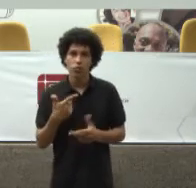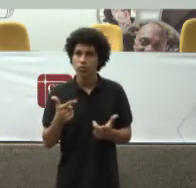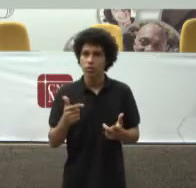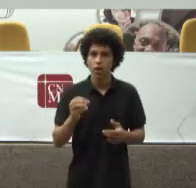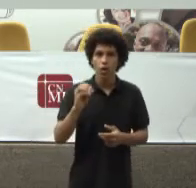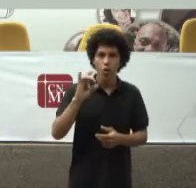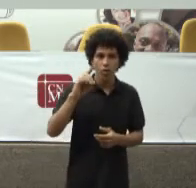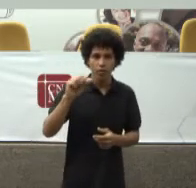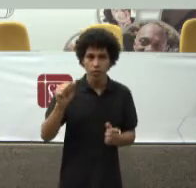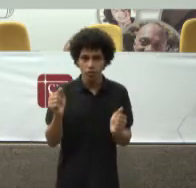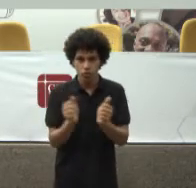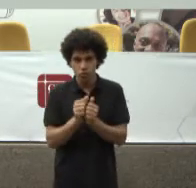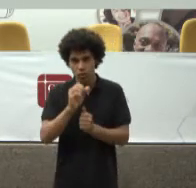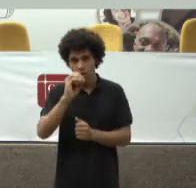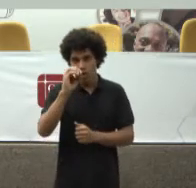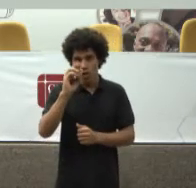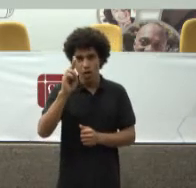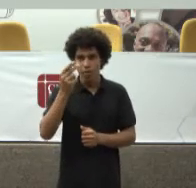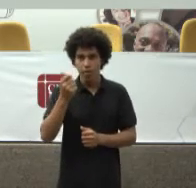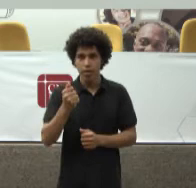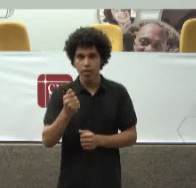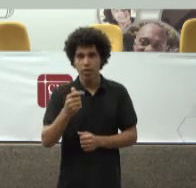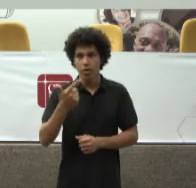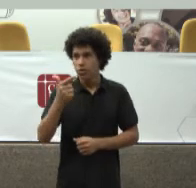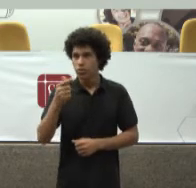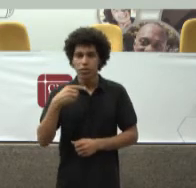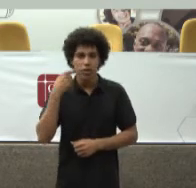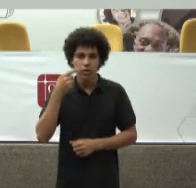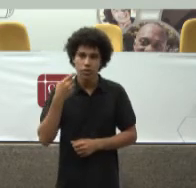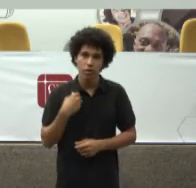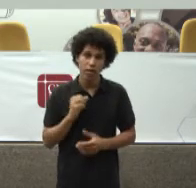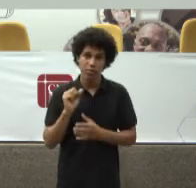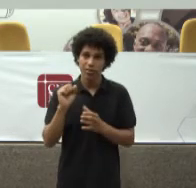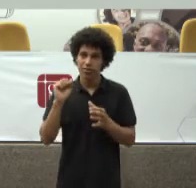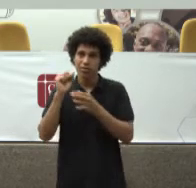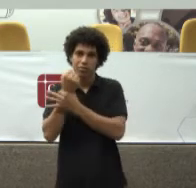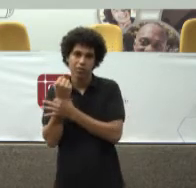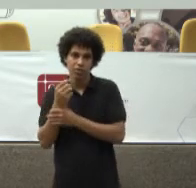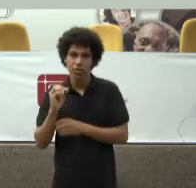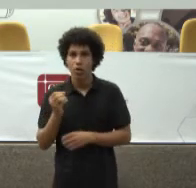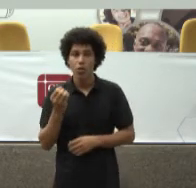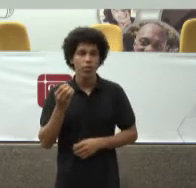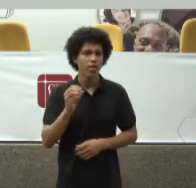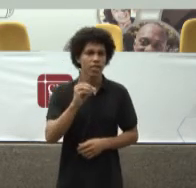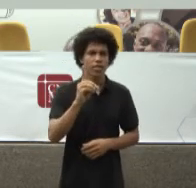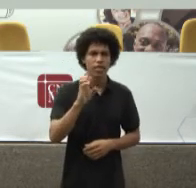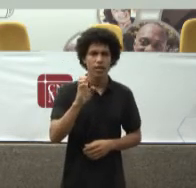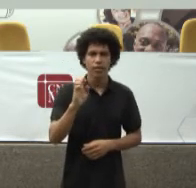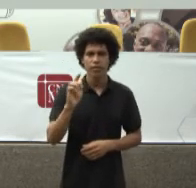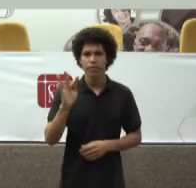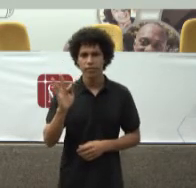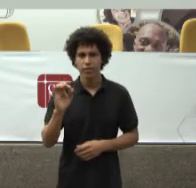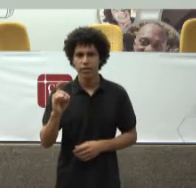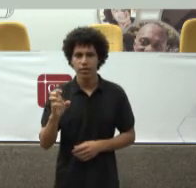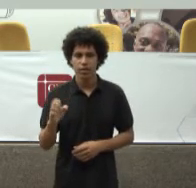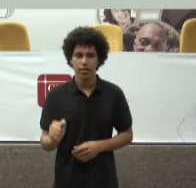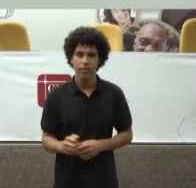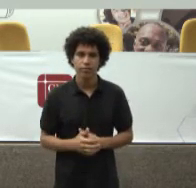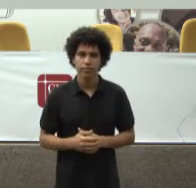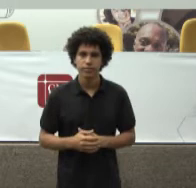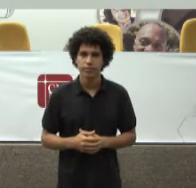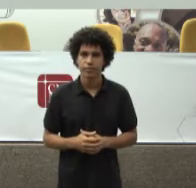São Paulo Tem muitas cidades Que não tem Defensoria Mas há o convênio Com a OAB E a OAB Faz às vezes De advocacia